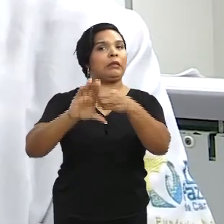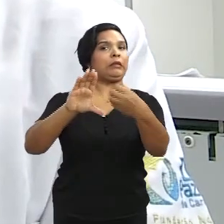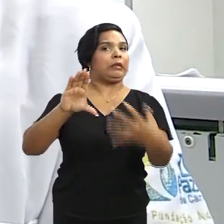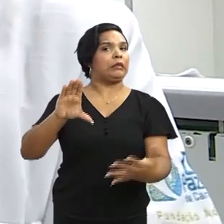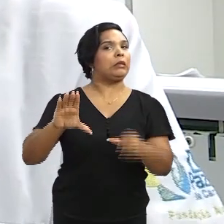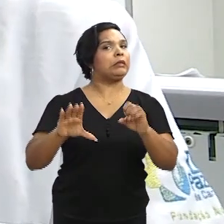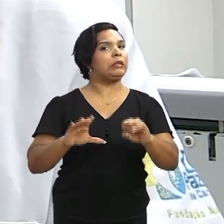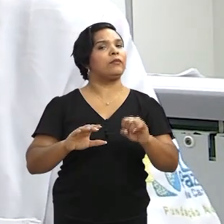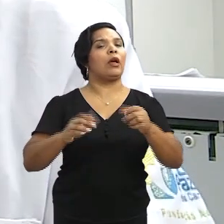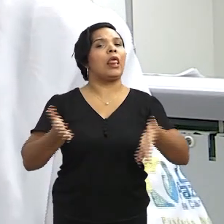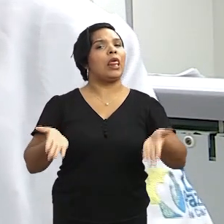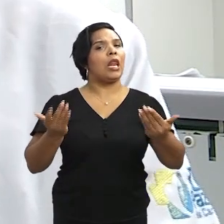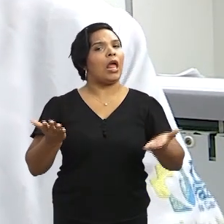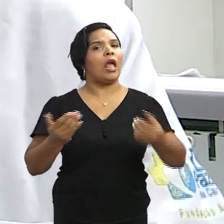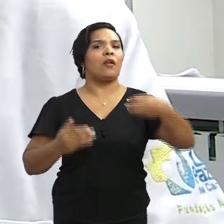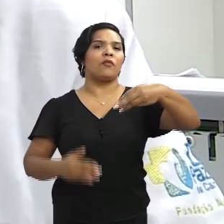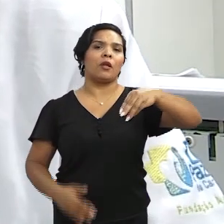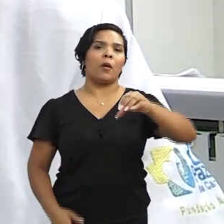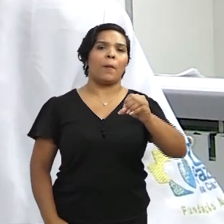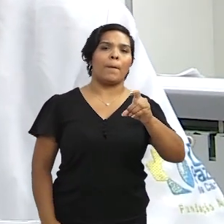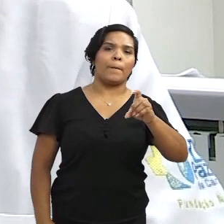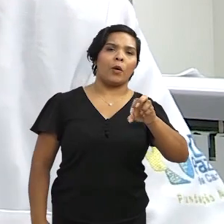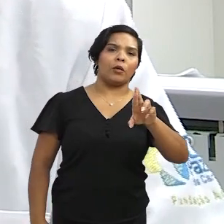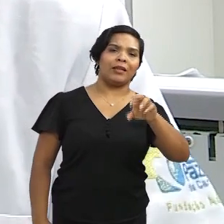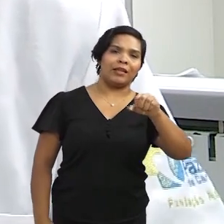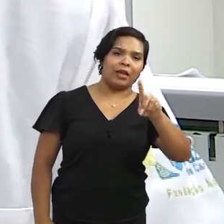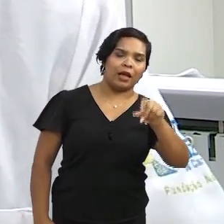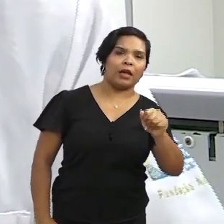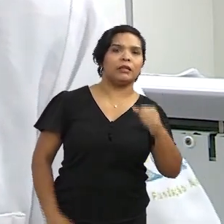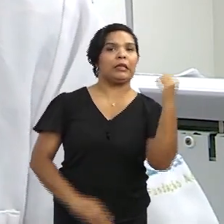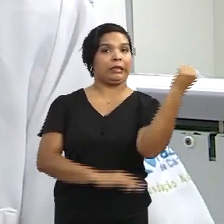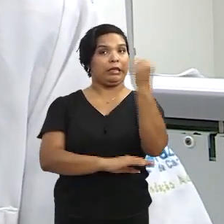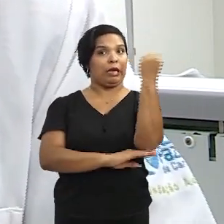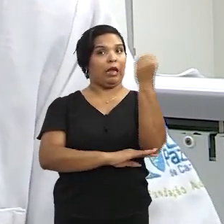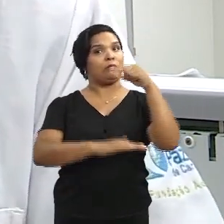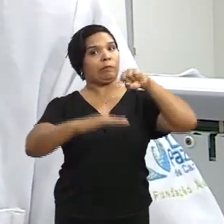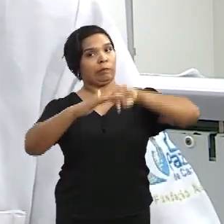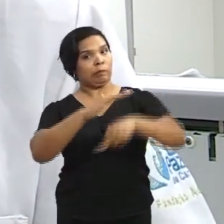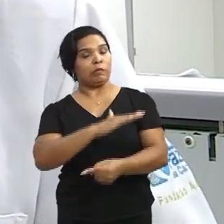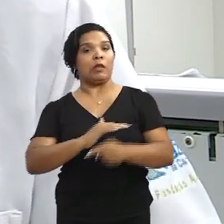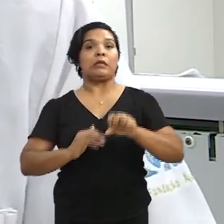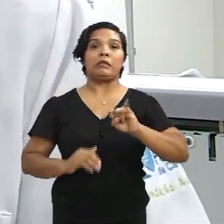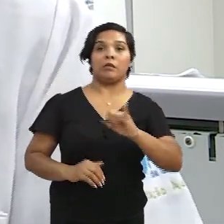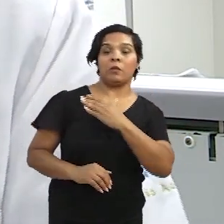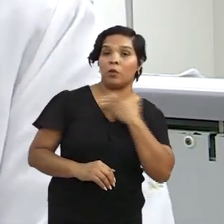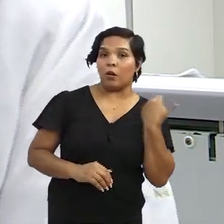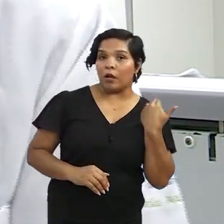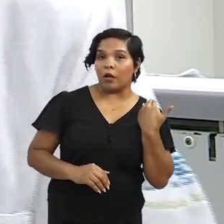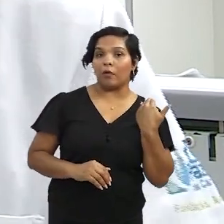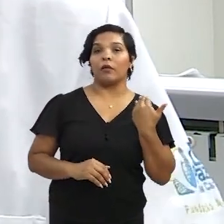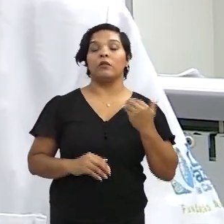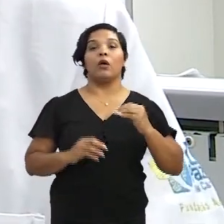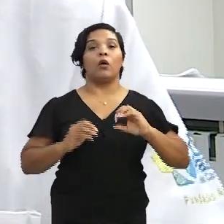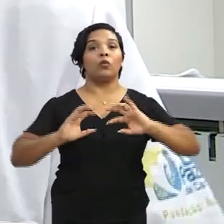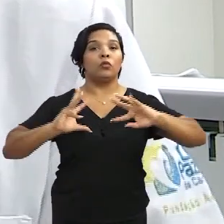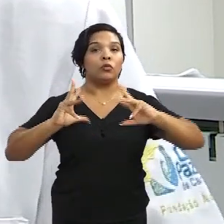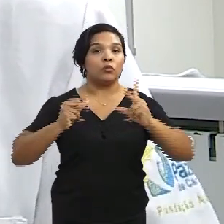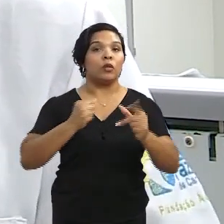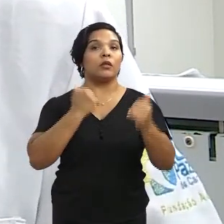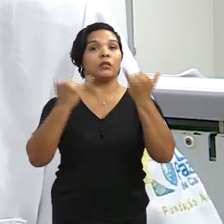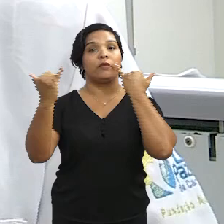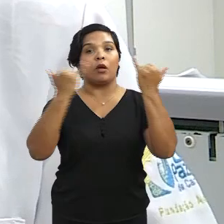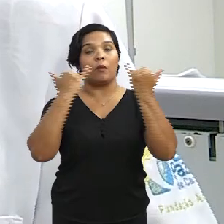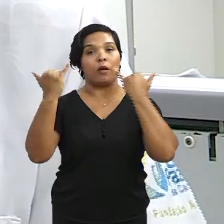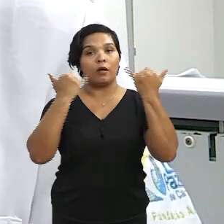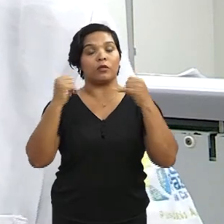classificação, então se foi uma Covid leve, moderada, grave, severa, se veio a óbito. E aí, com base nessas